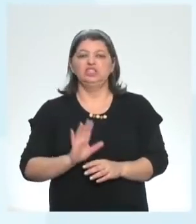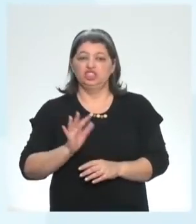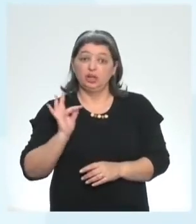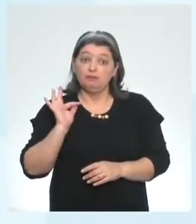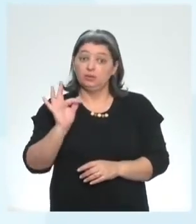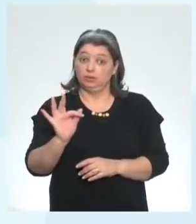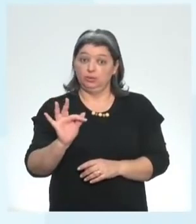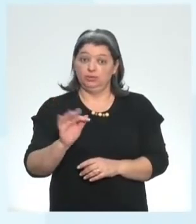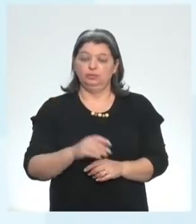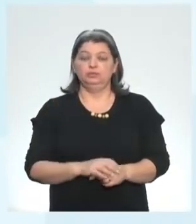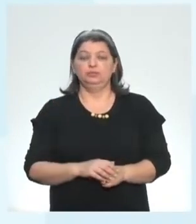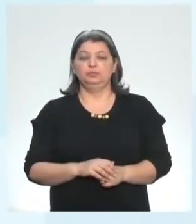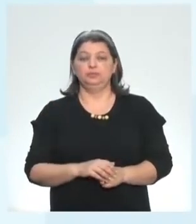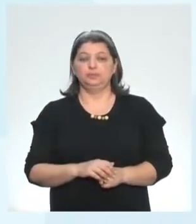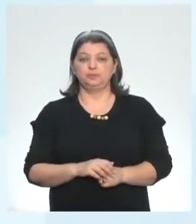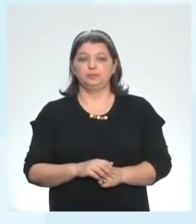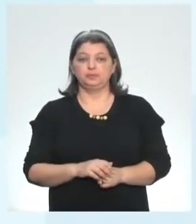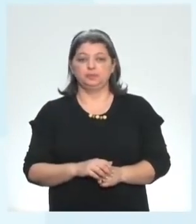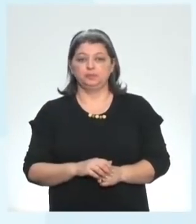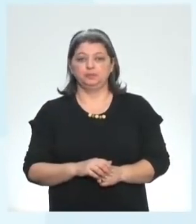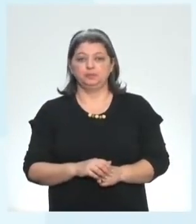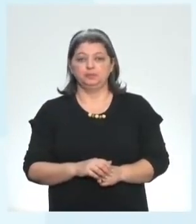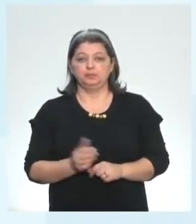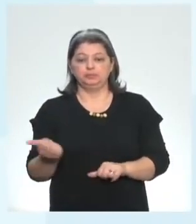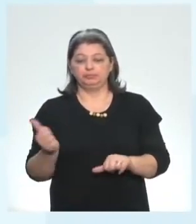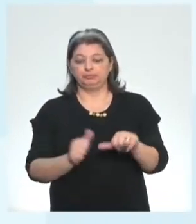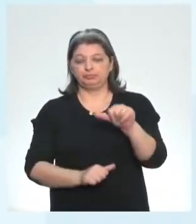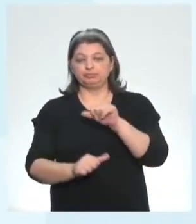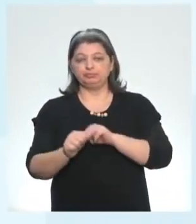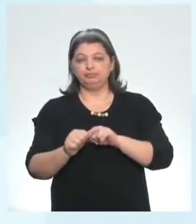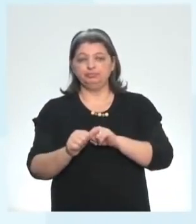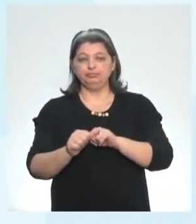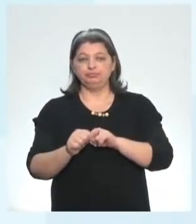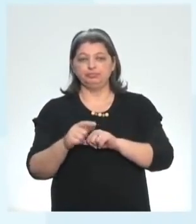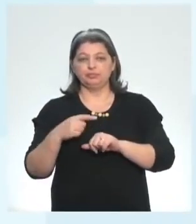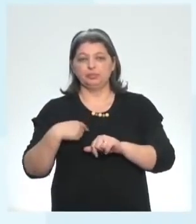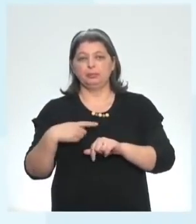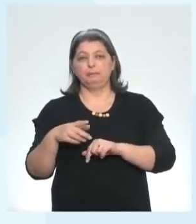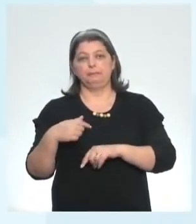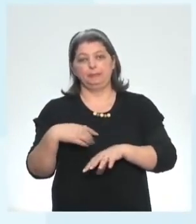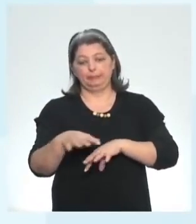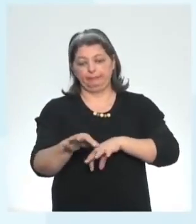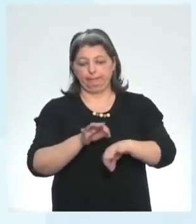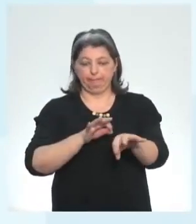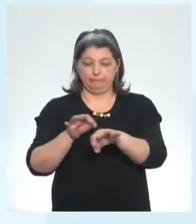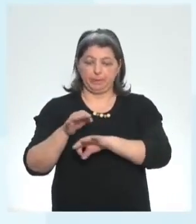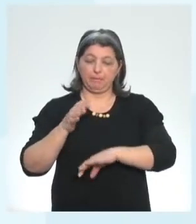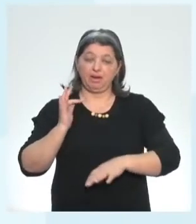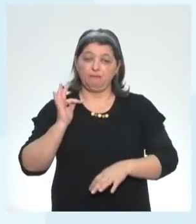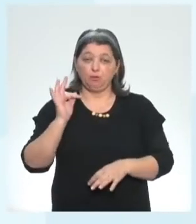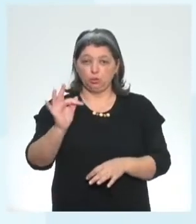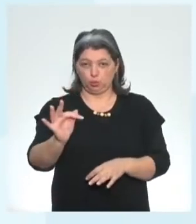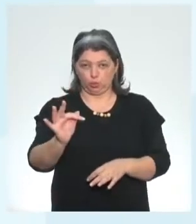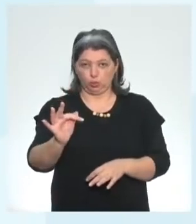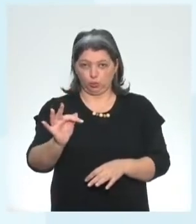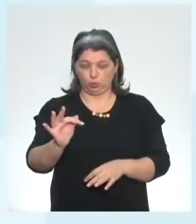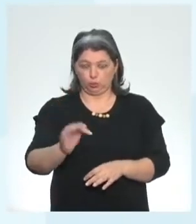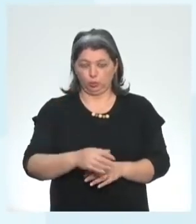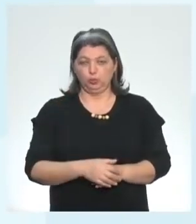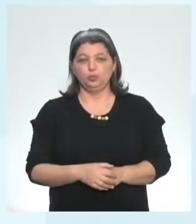então I will prepare vai virar em português eu prepararei ok prepararei